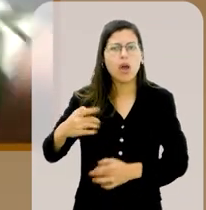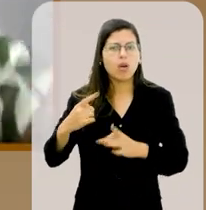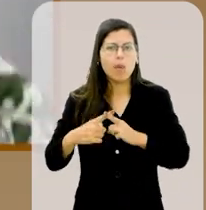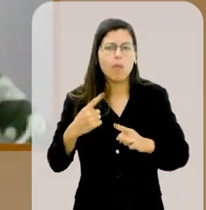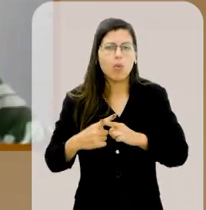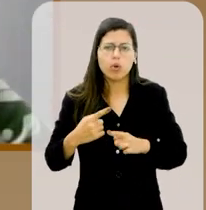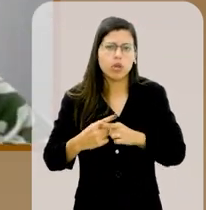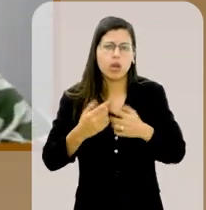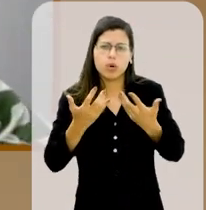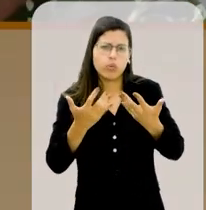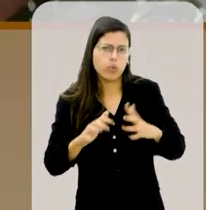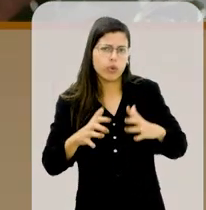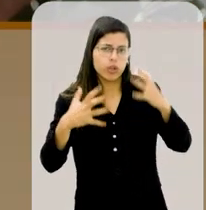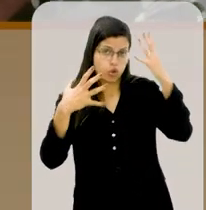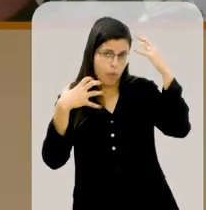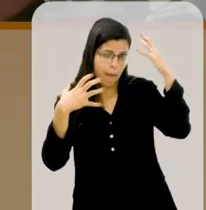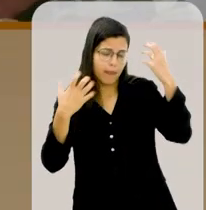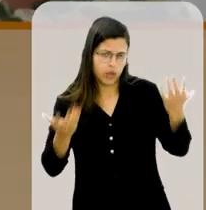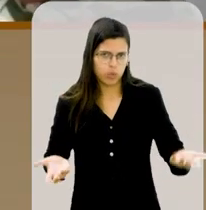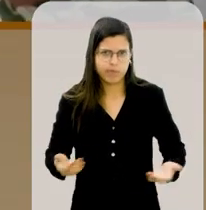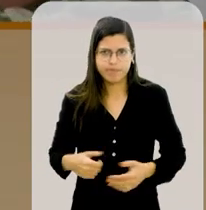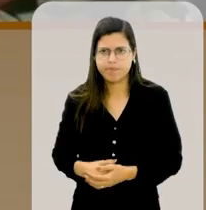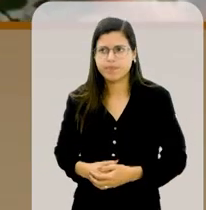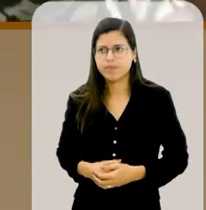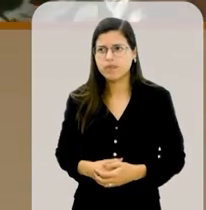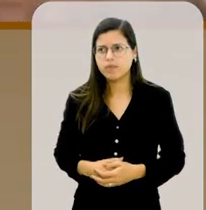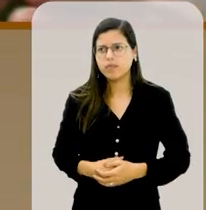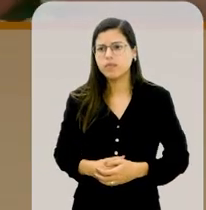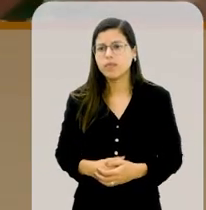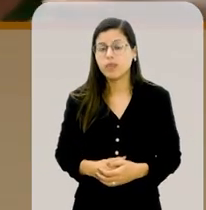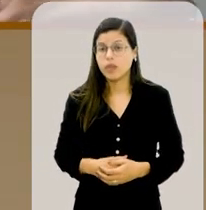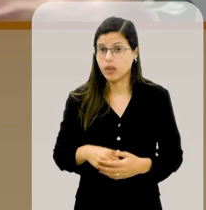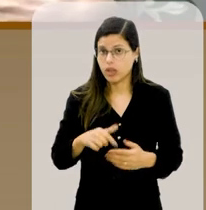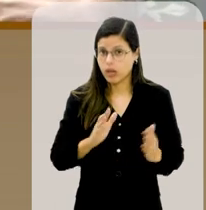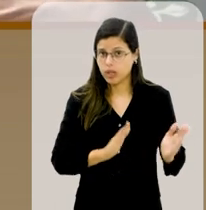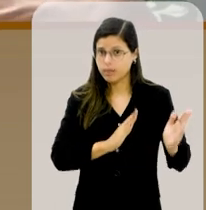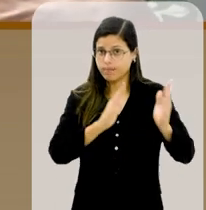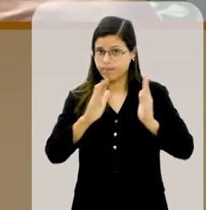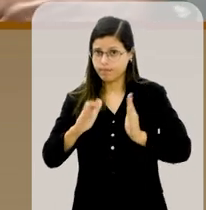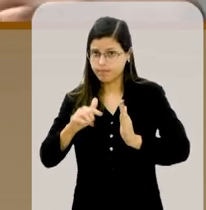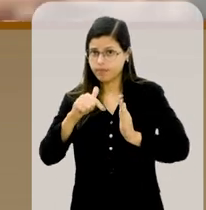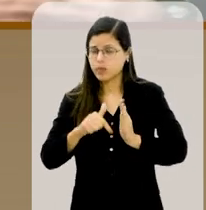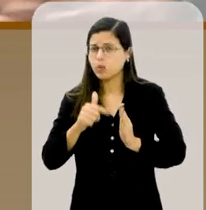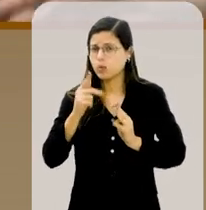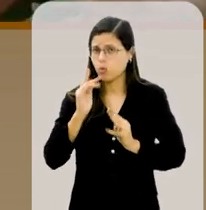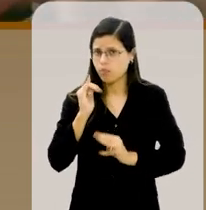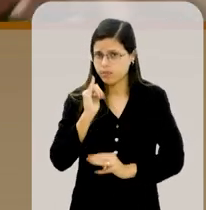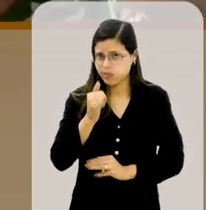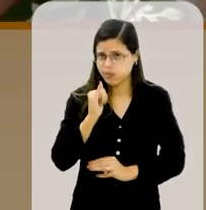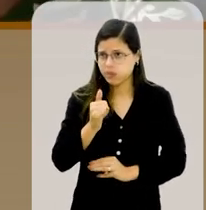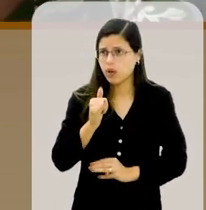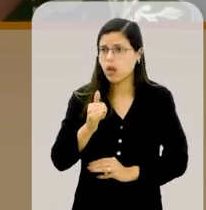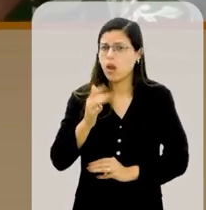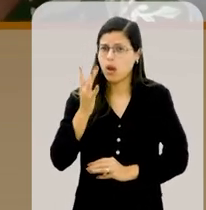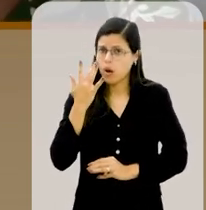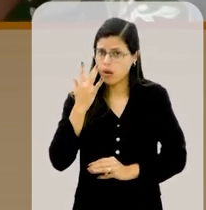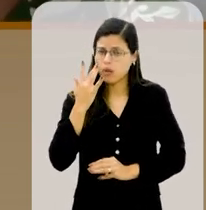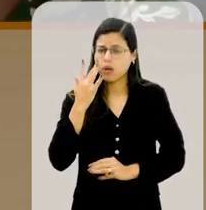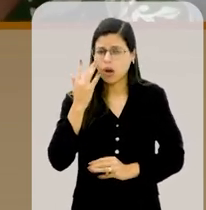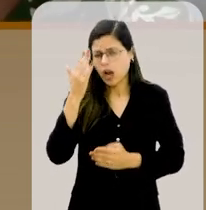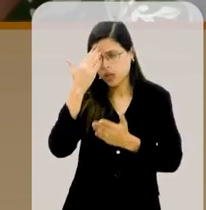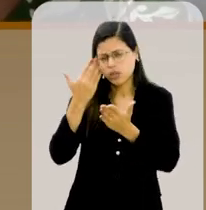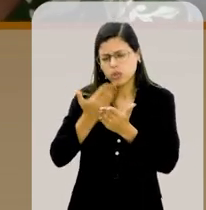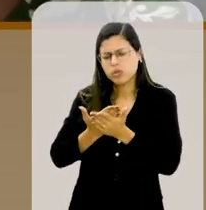tinha evitado entrar no chuveiro. Só que esse fato que eu estou lhe contando e que eu considero a segunda